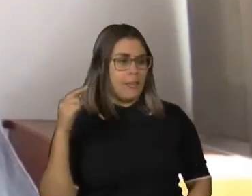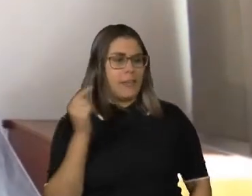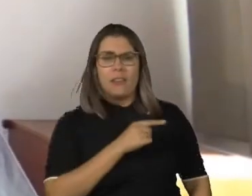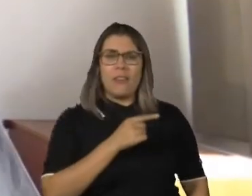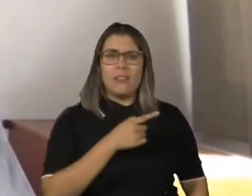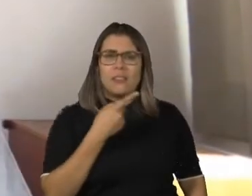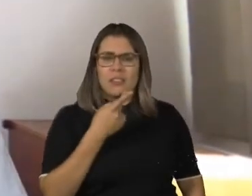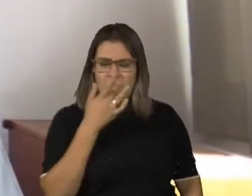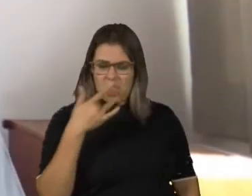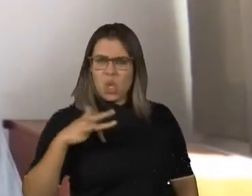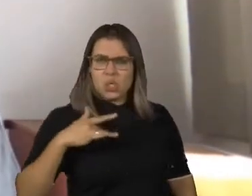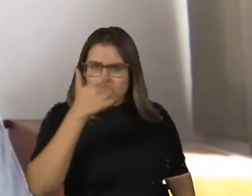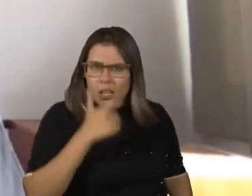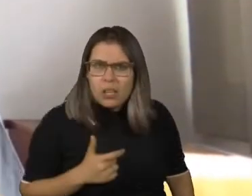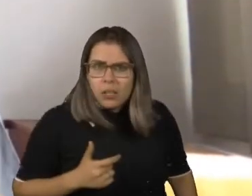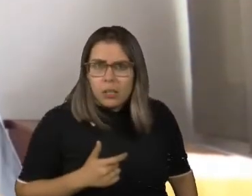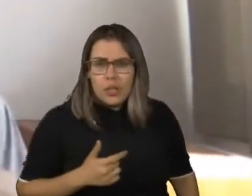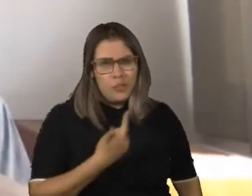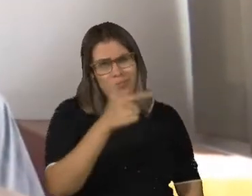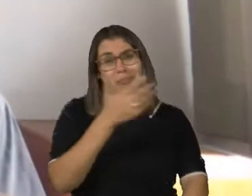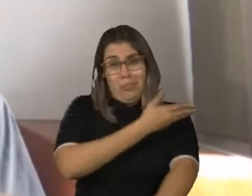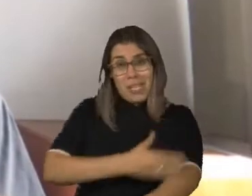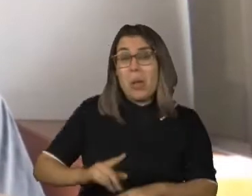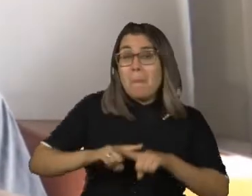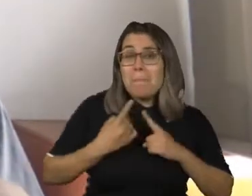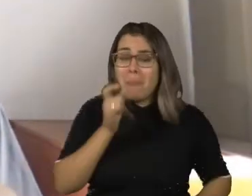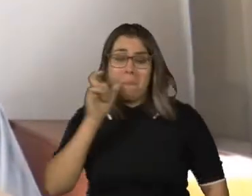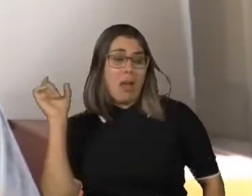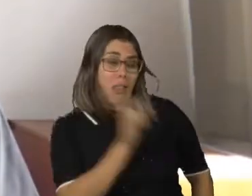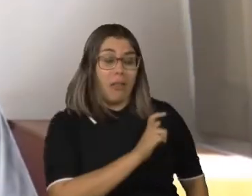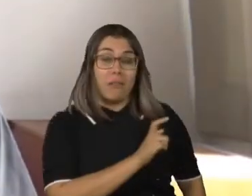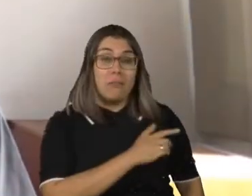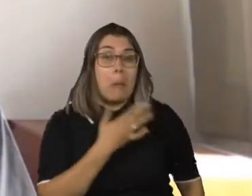assim, meio sem educação, para fazer as pessoas pensarem.